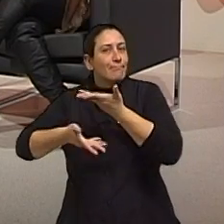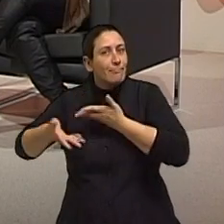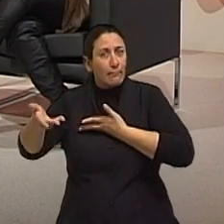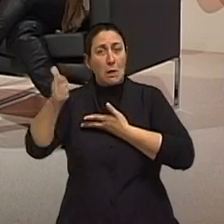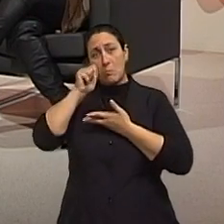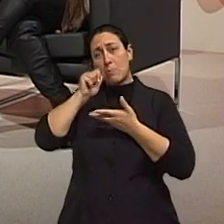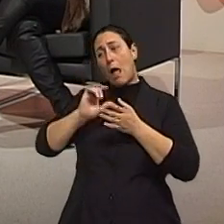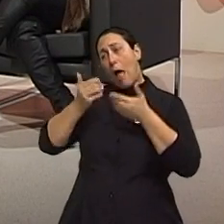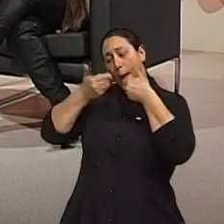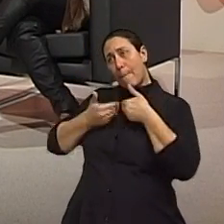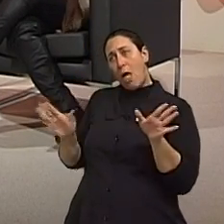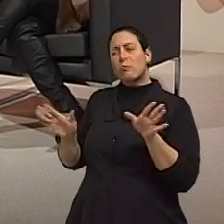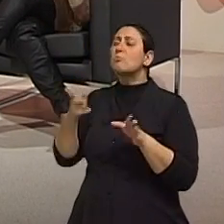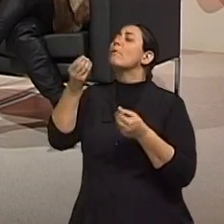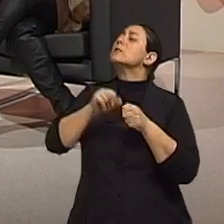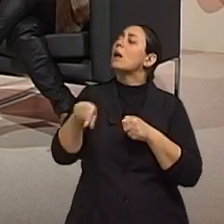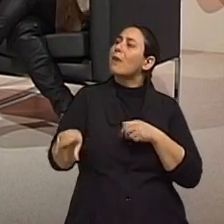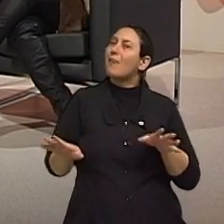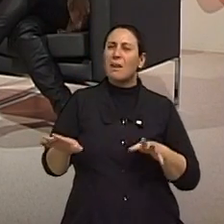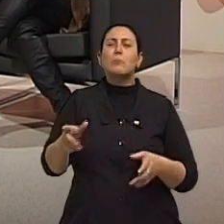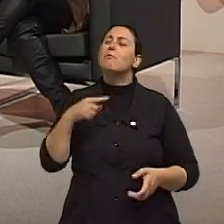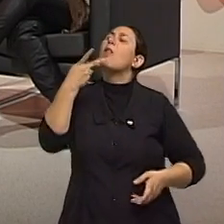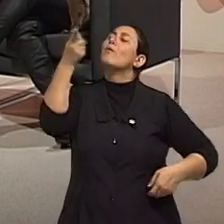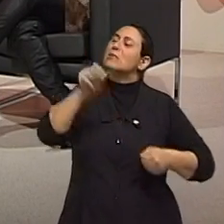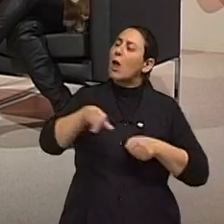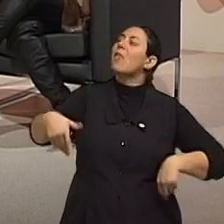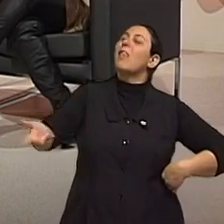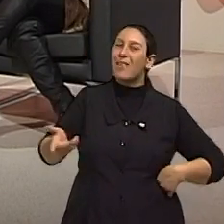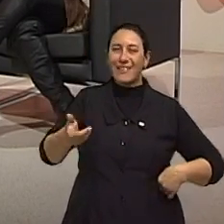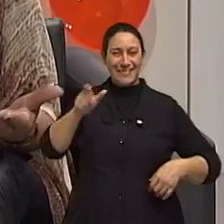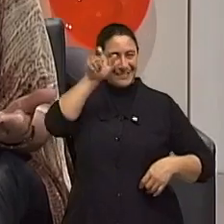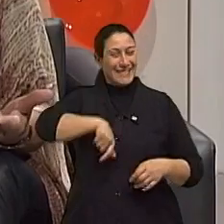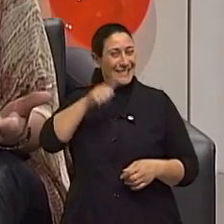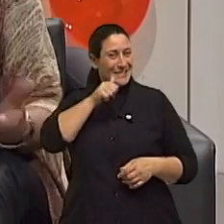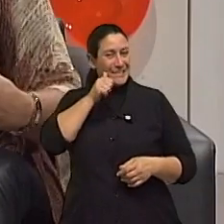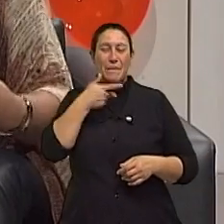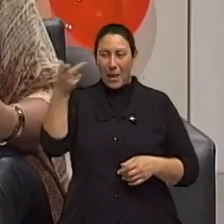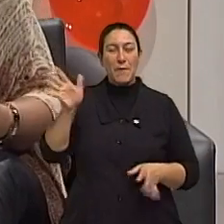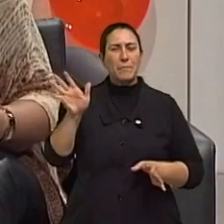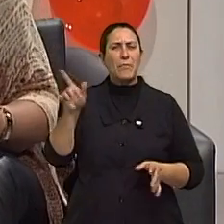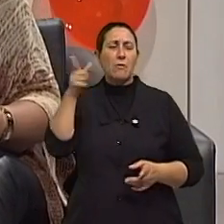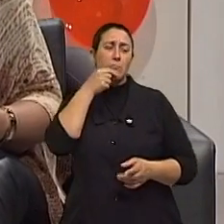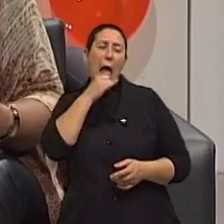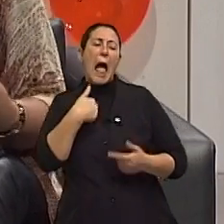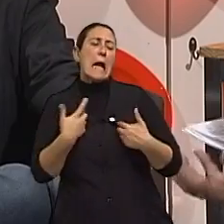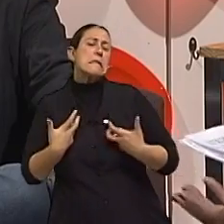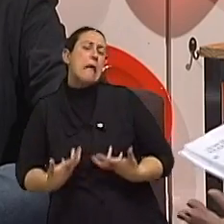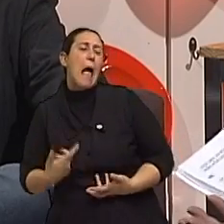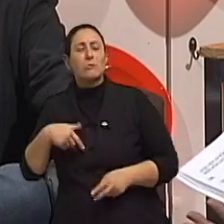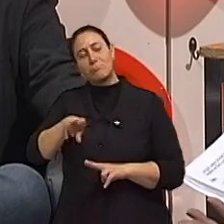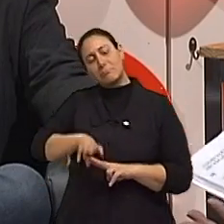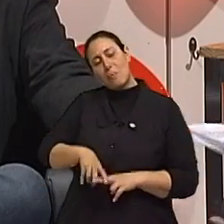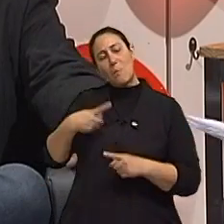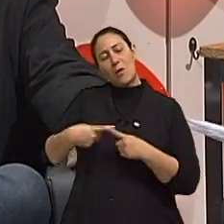recebê-lo. O que é tu veio fazer aqui? Adorei, né? O que é que tu viesse aqui? Isso é porque eu estava cansado. Primeira desculpa boa, né? Eu